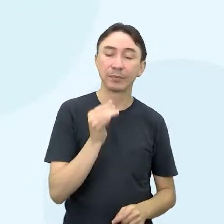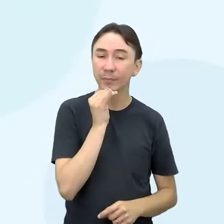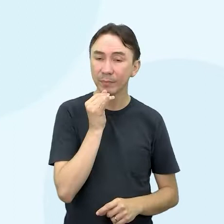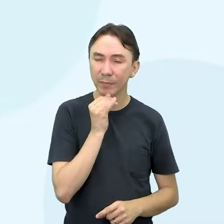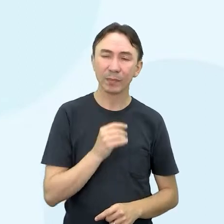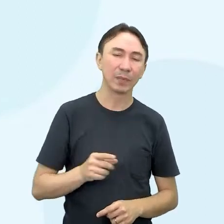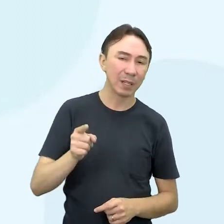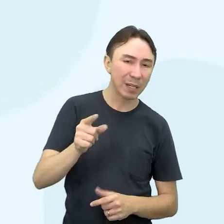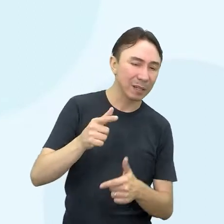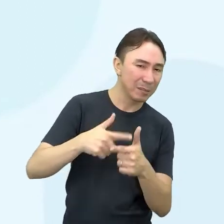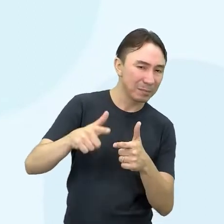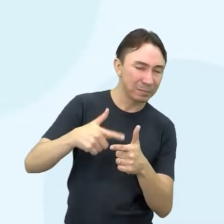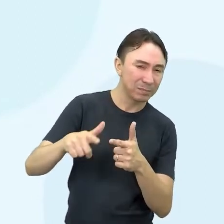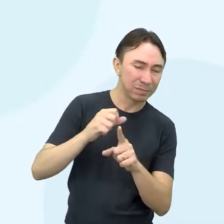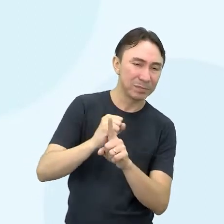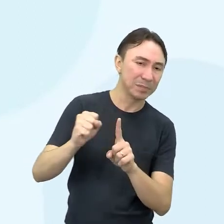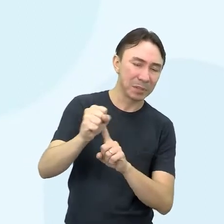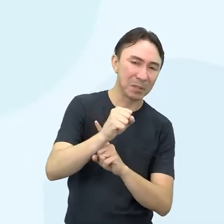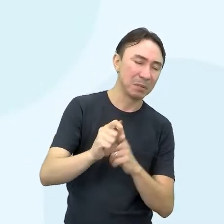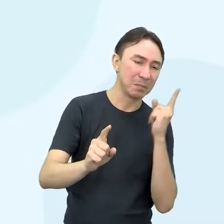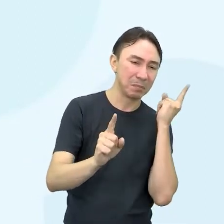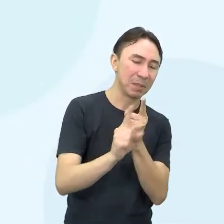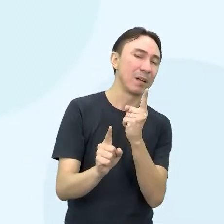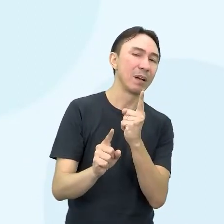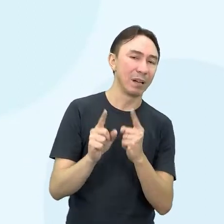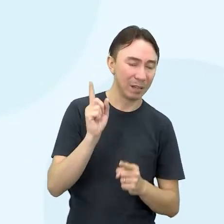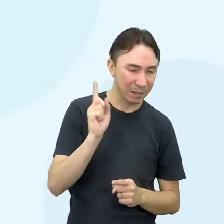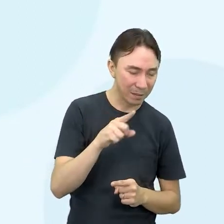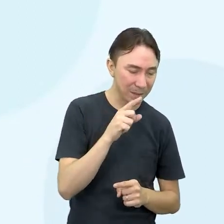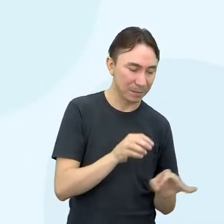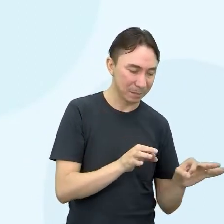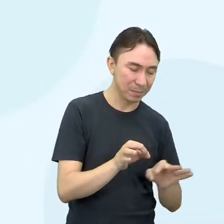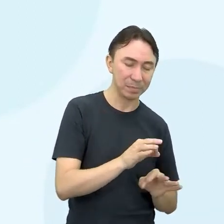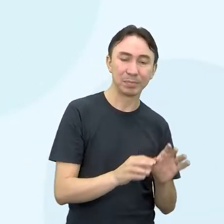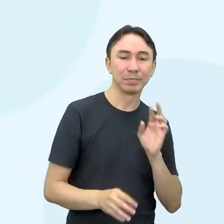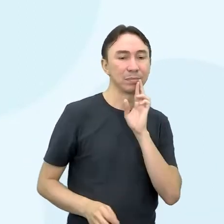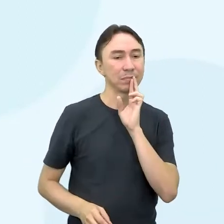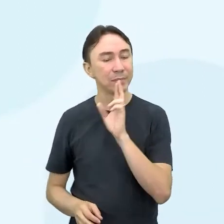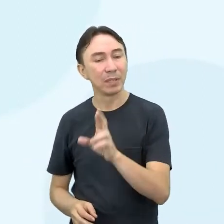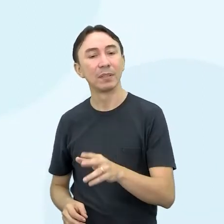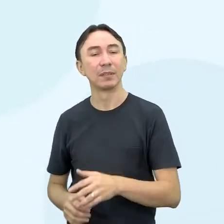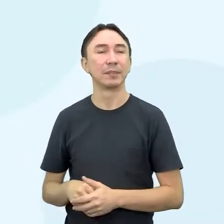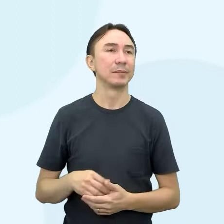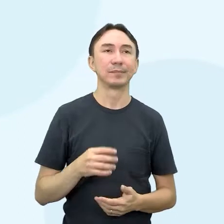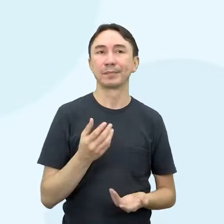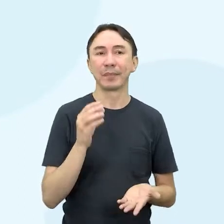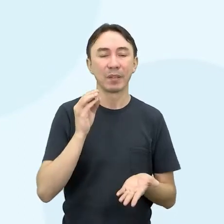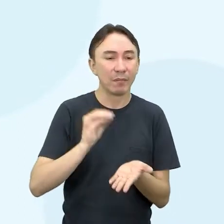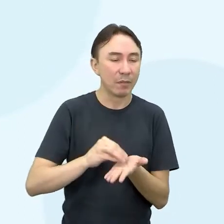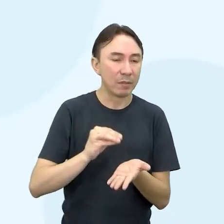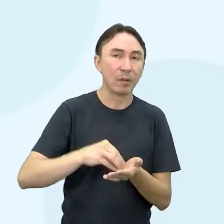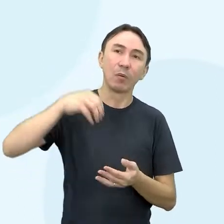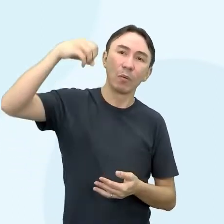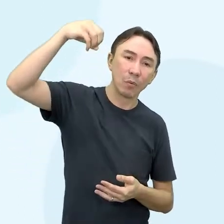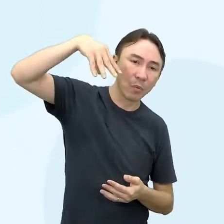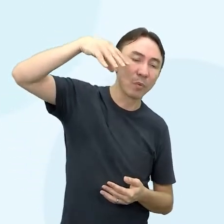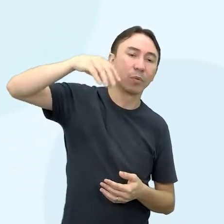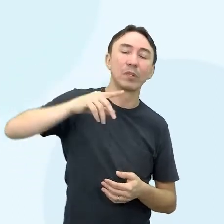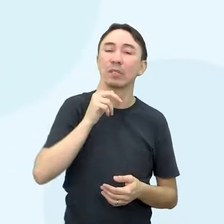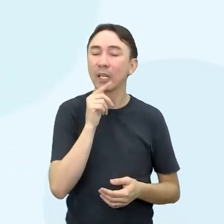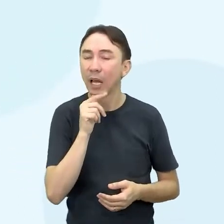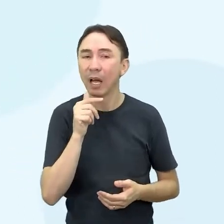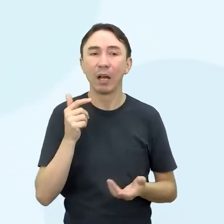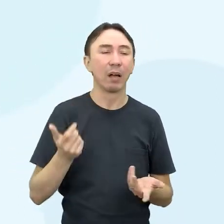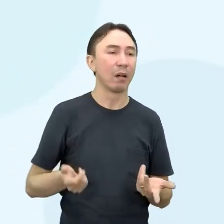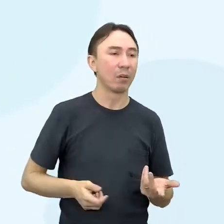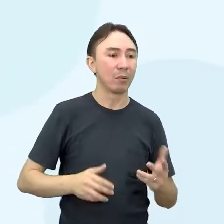identificado. Ah, falta de luz, falta de segurança, falta de escola. Ah, vamos diminuir o analfabetismo